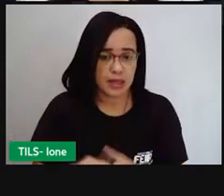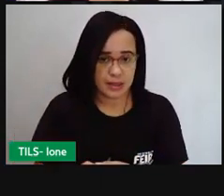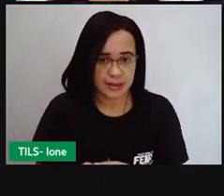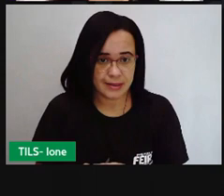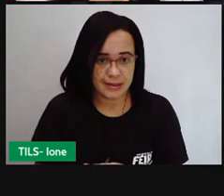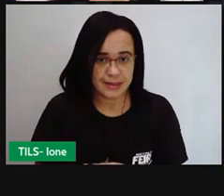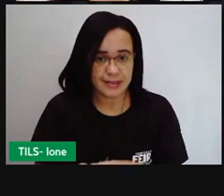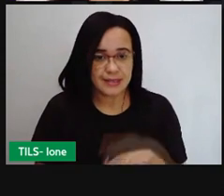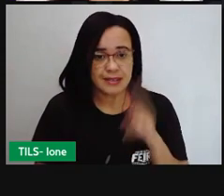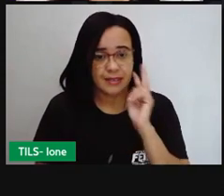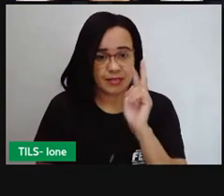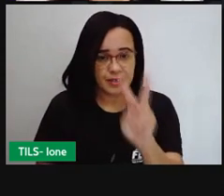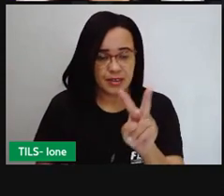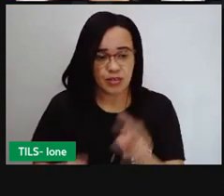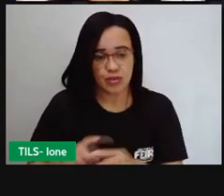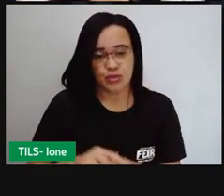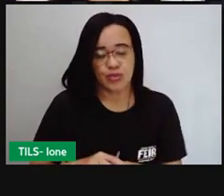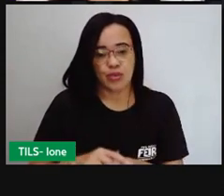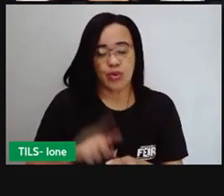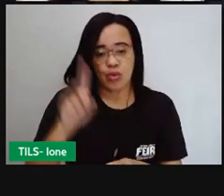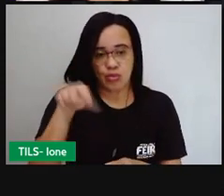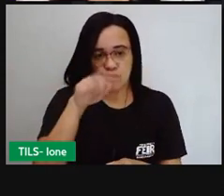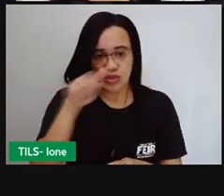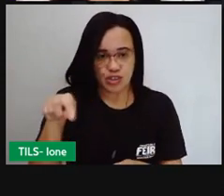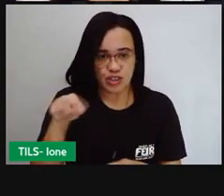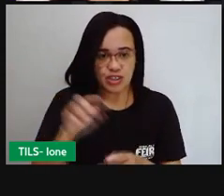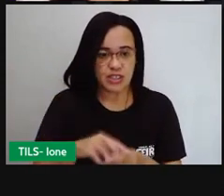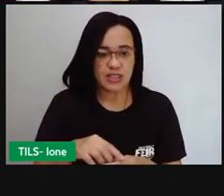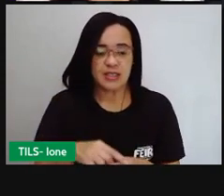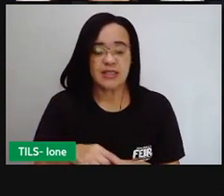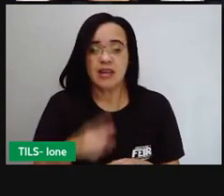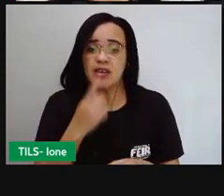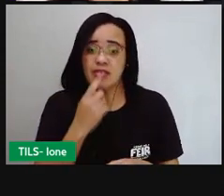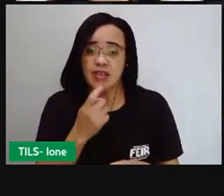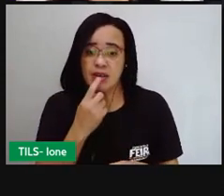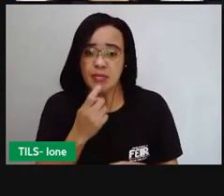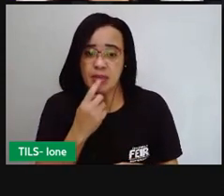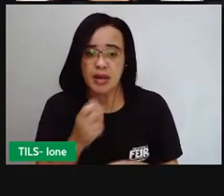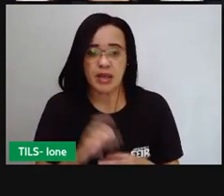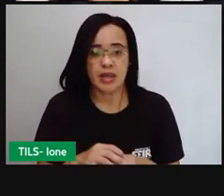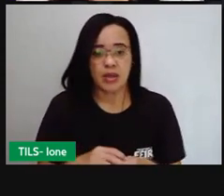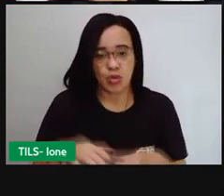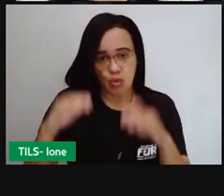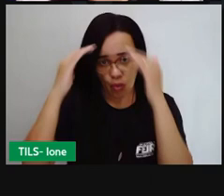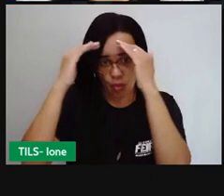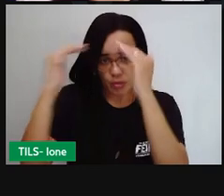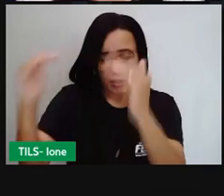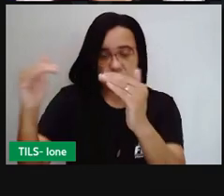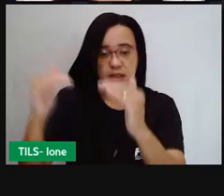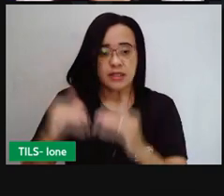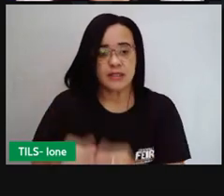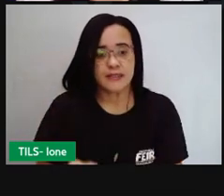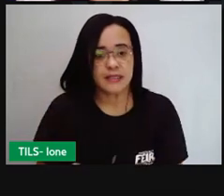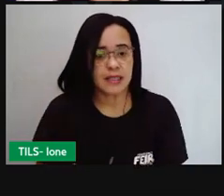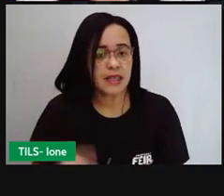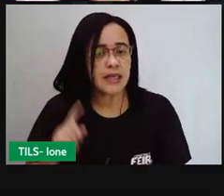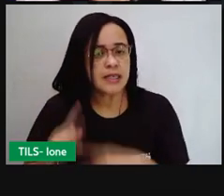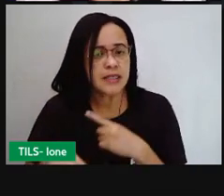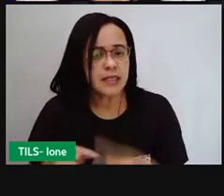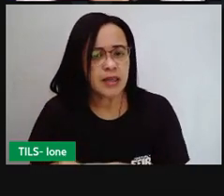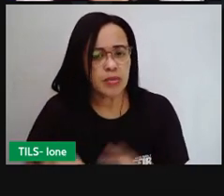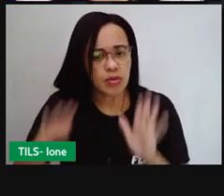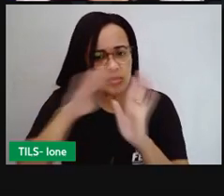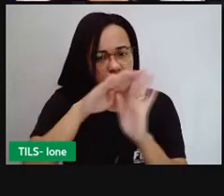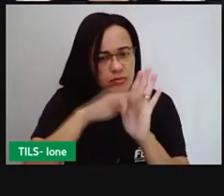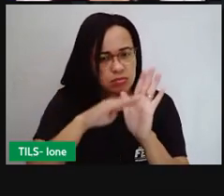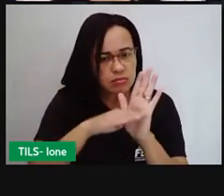na malha quadriculada a seguir. Estão lembrados aí da malha quadriculada? Ótimo. Olha só de onde Manoel o robô